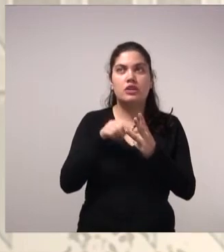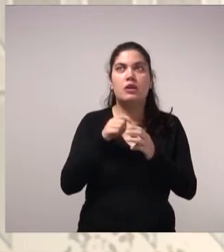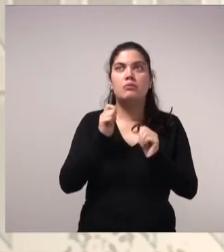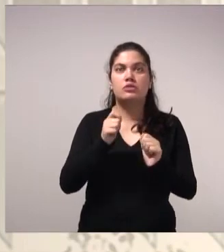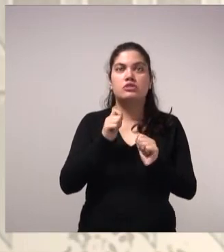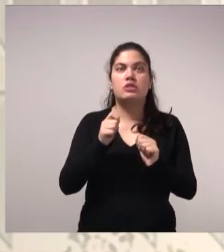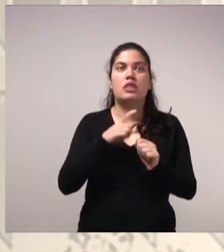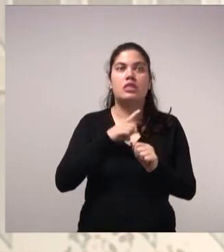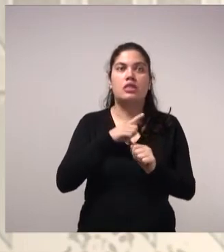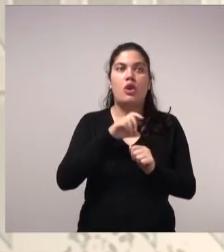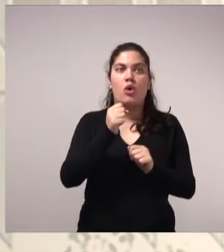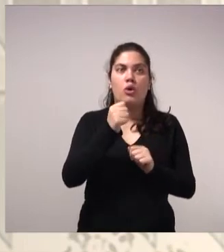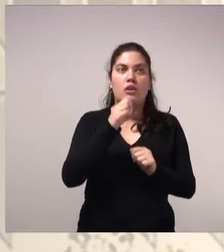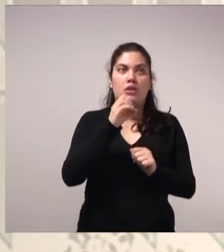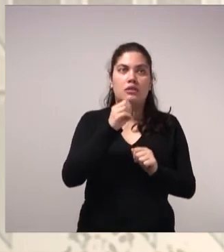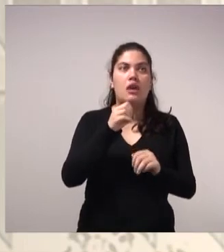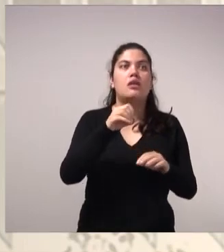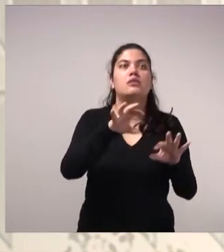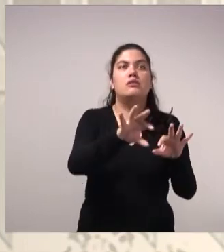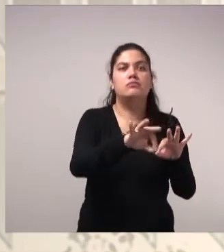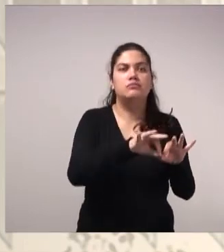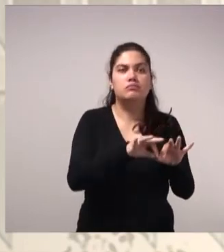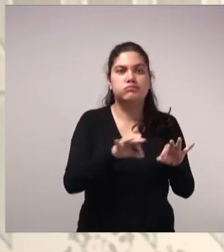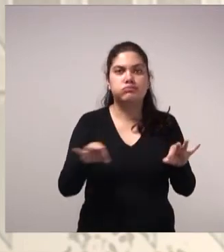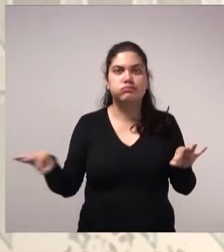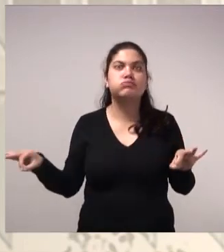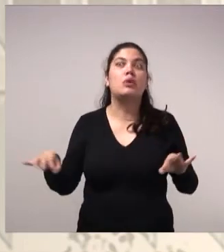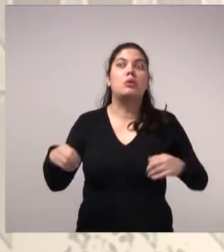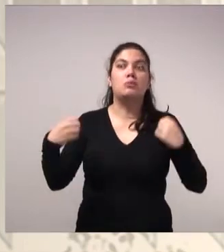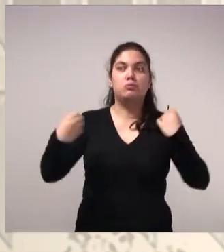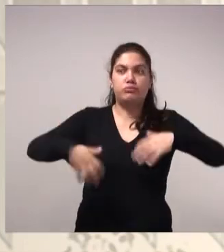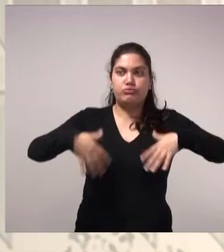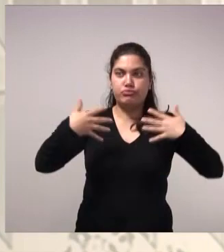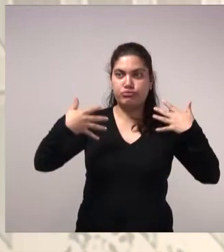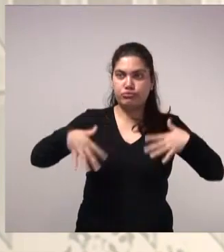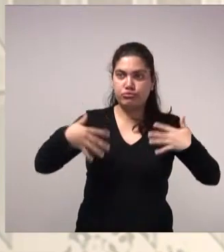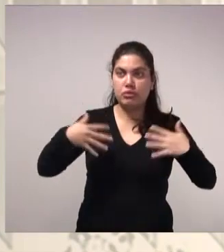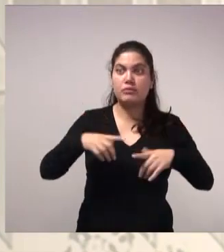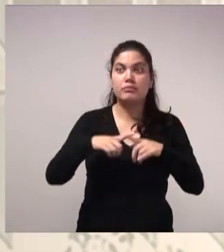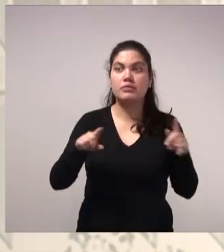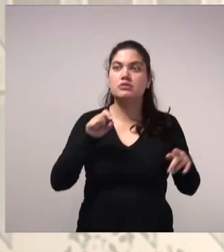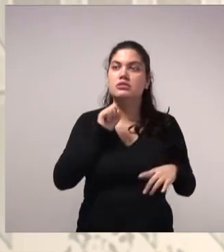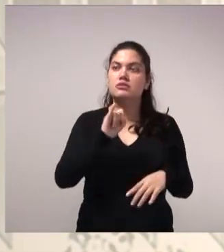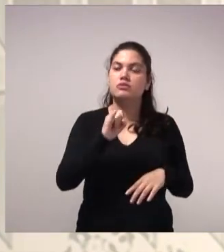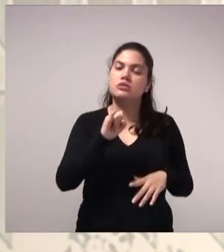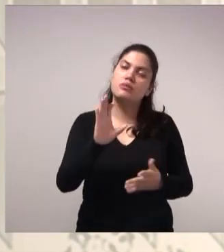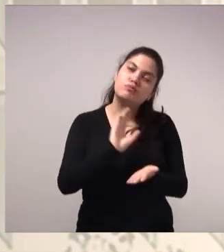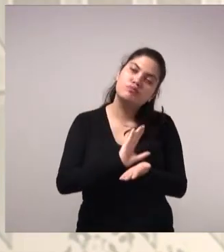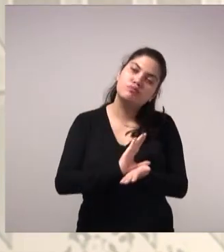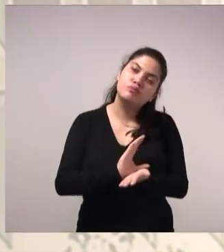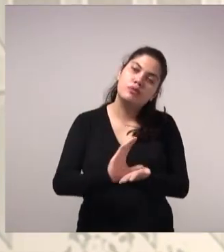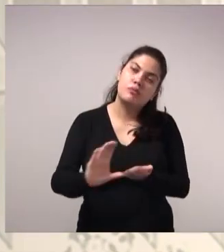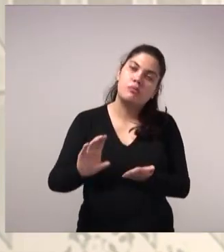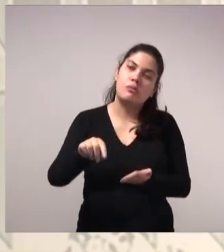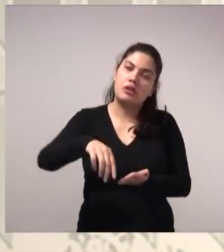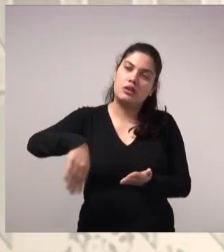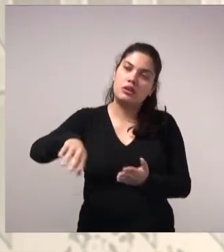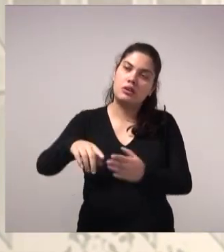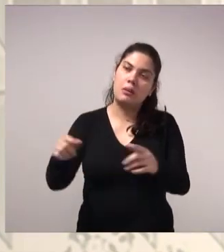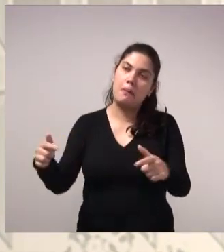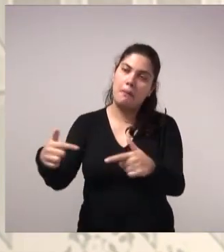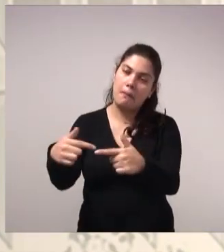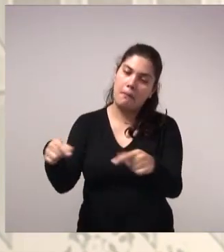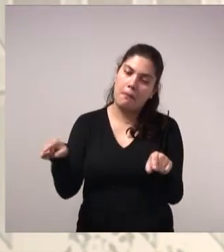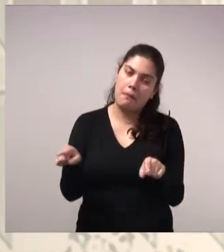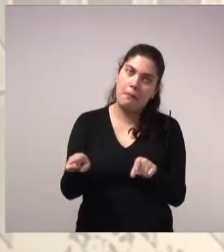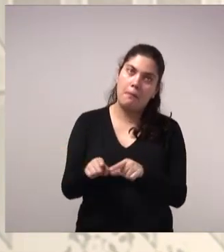80 metros cúbicos. Isso daí é um volume muito grande. Mas, se você fizer um investimento em um reservatório menor, você vai estar